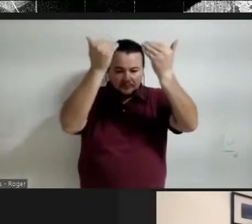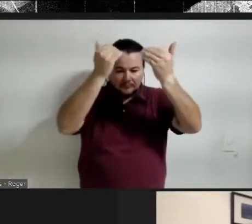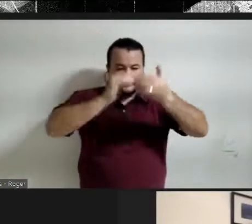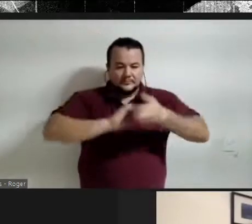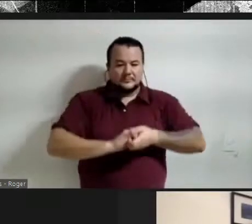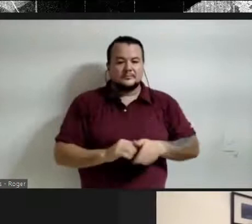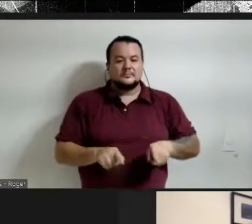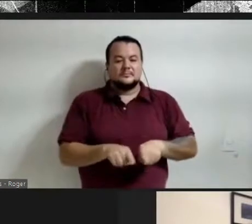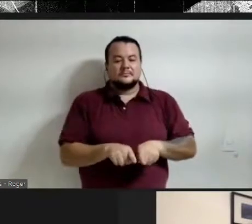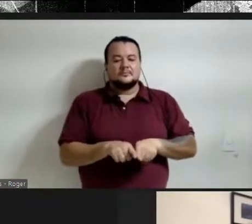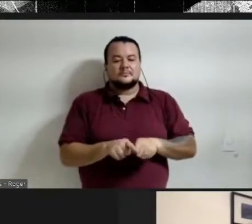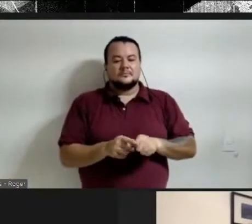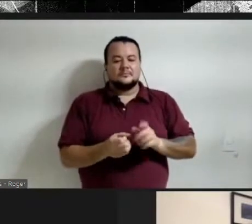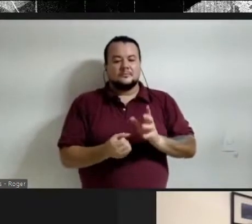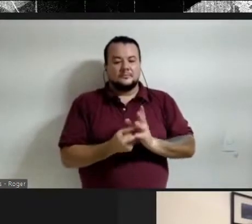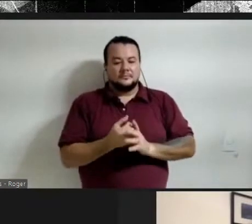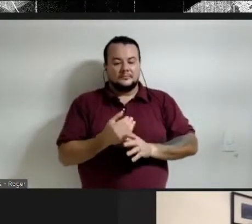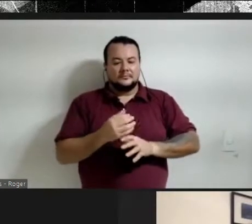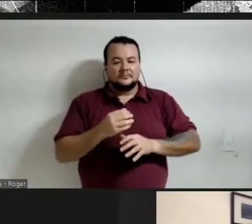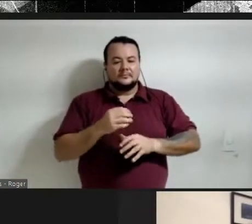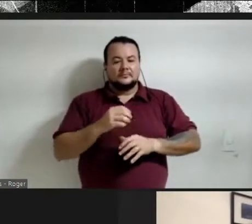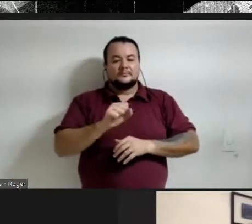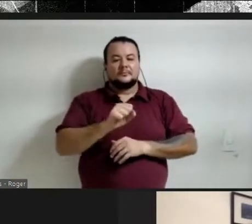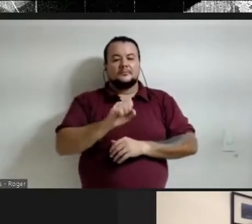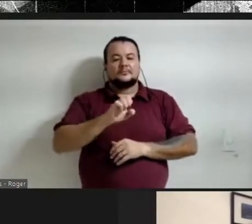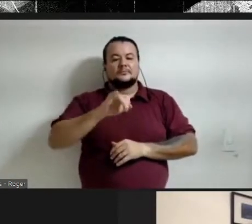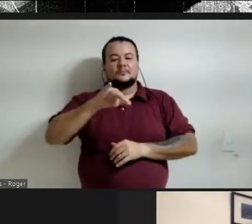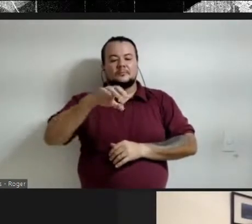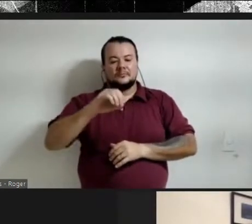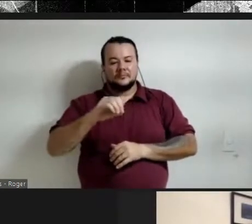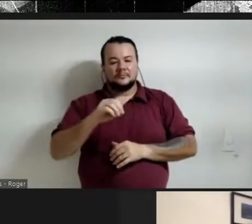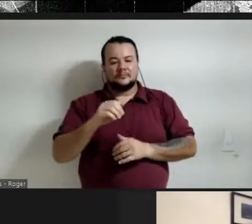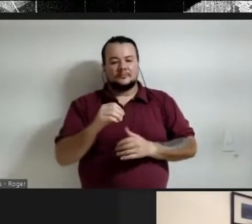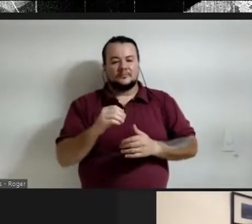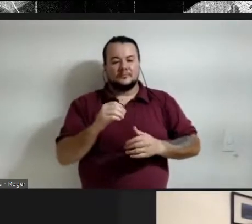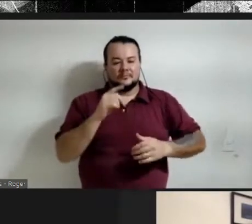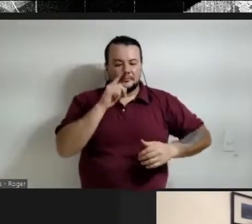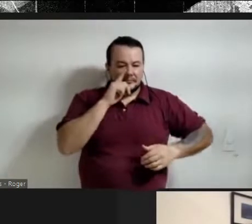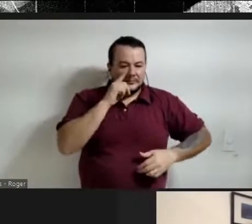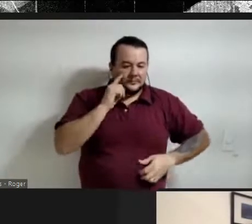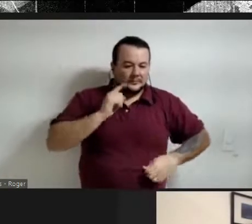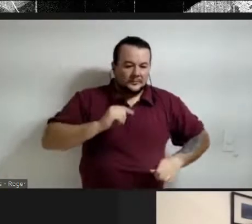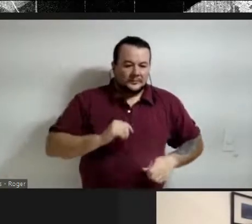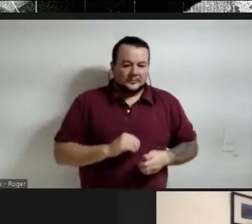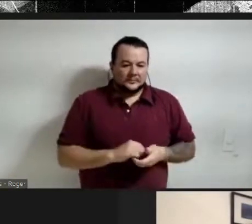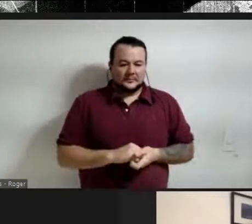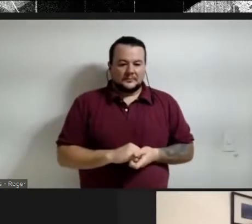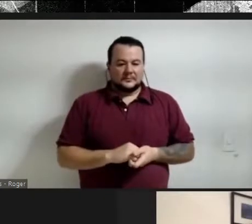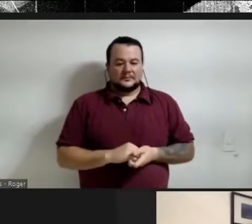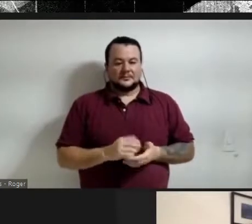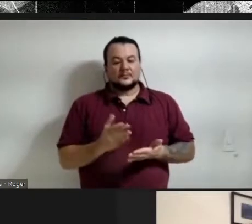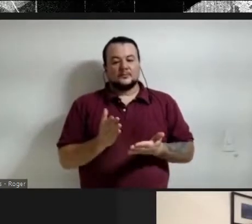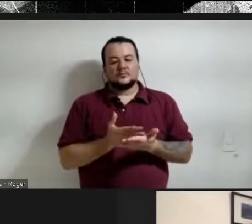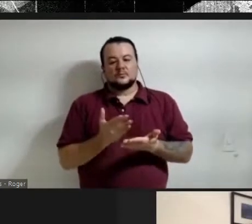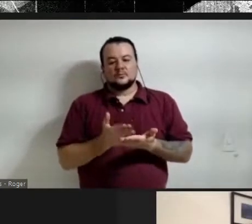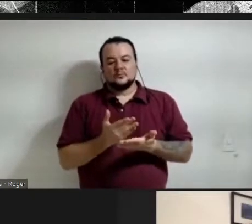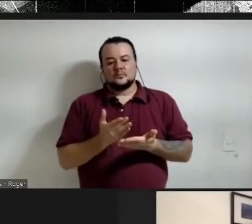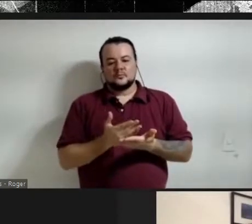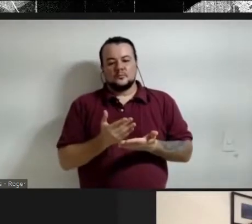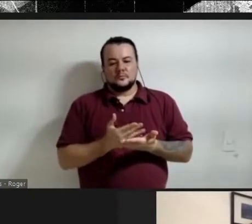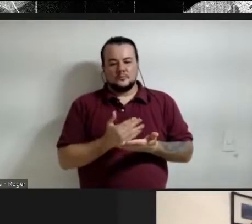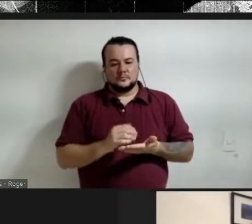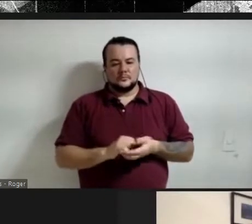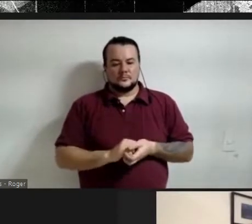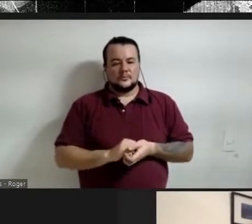latinoamerica em perspective society culture e política da editora Greeter da